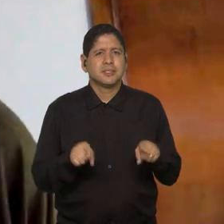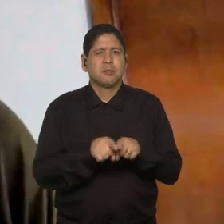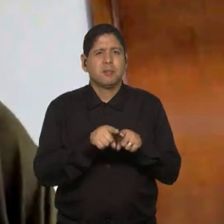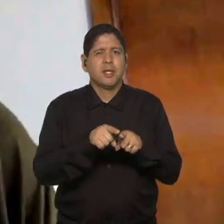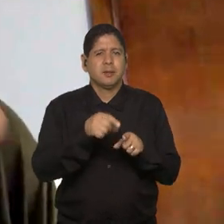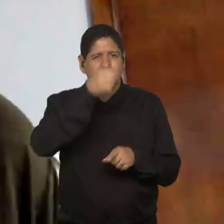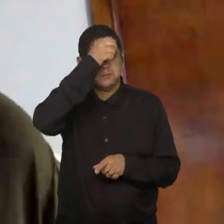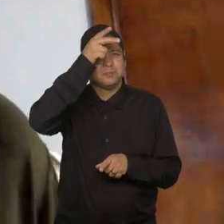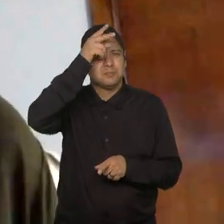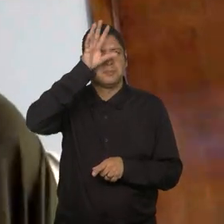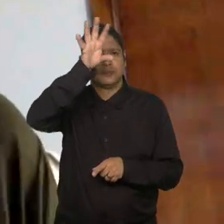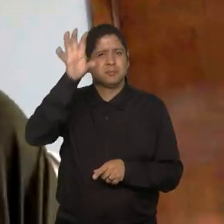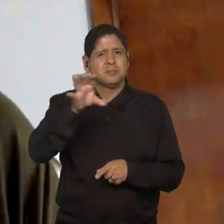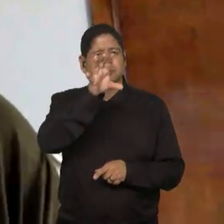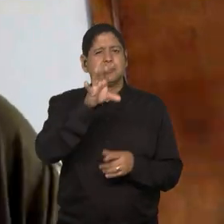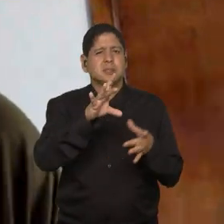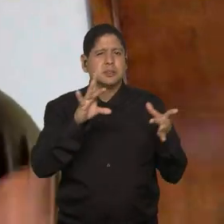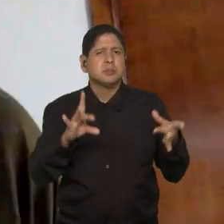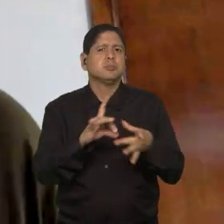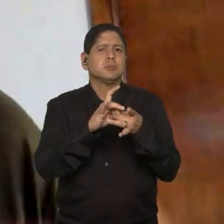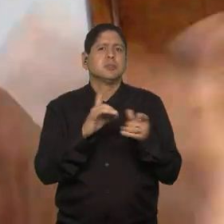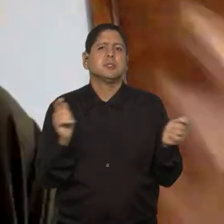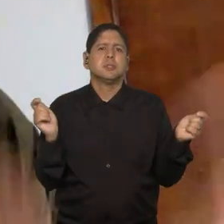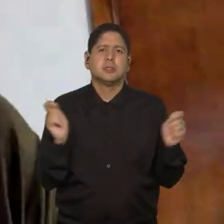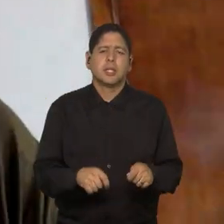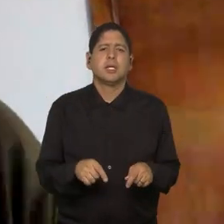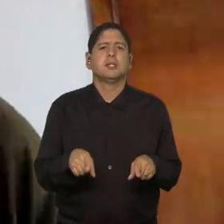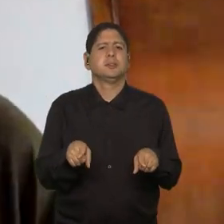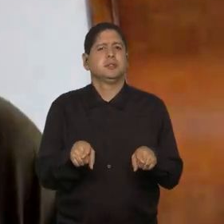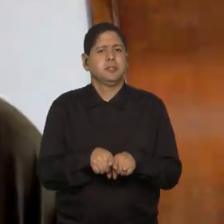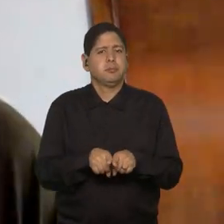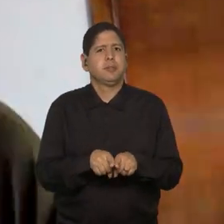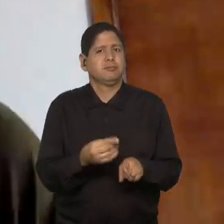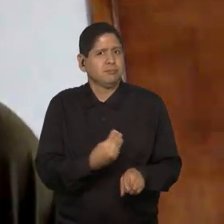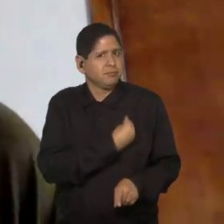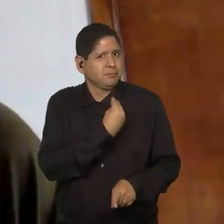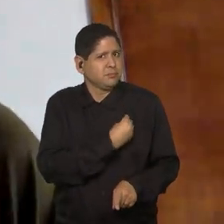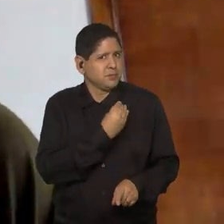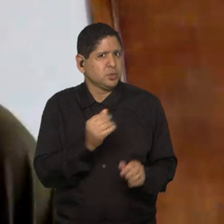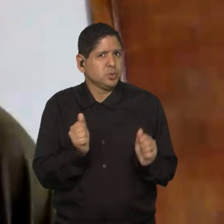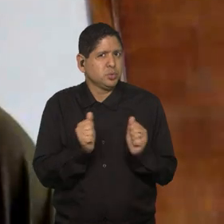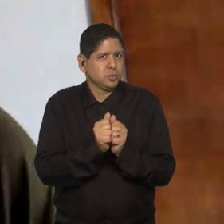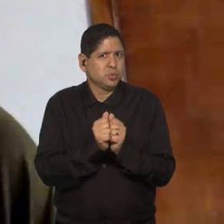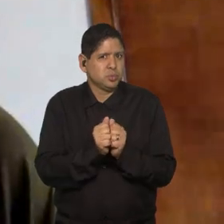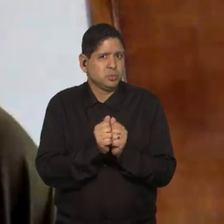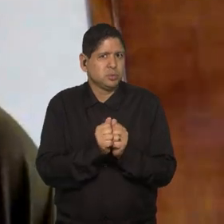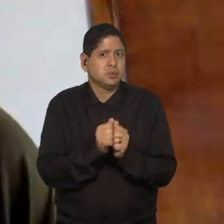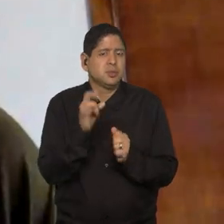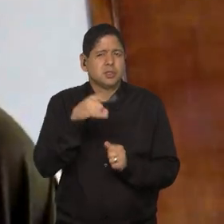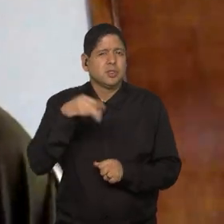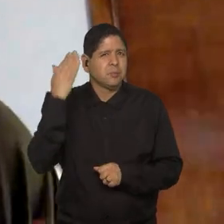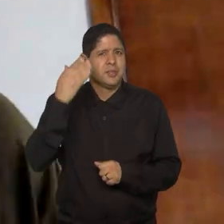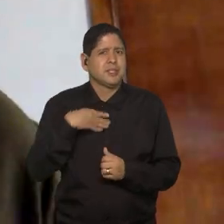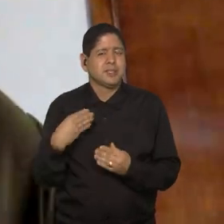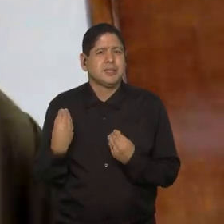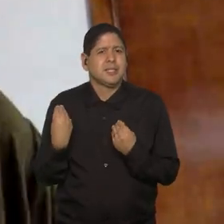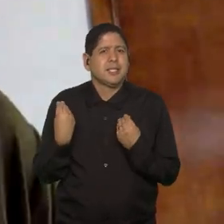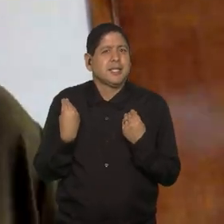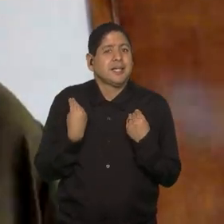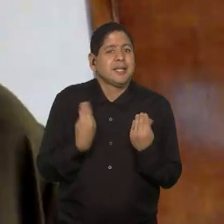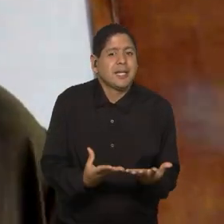municípios, em todos, vários outros parceiros podem e estarão participando. Quando nós começamos a trazer